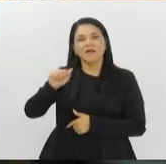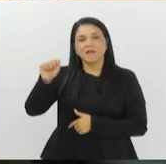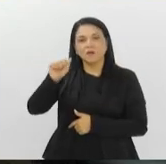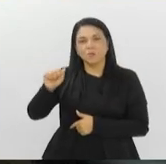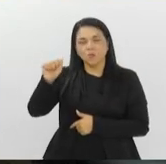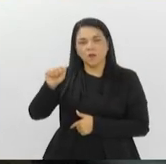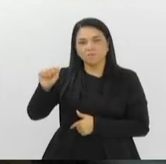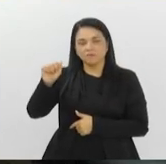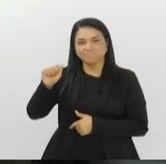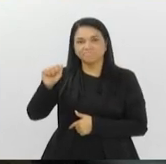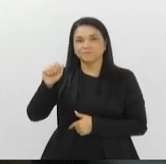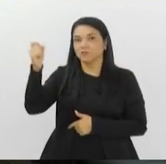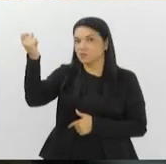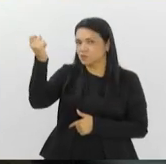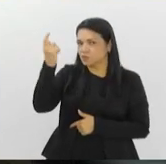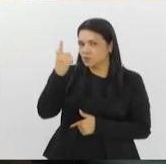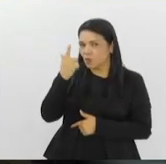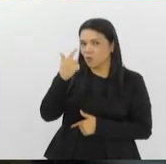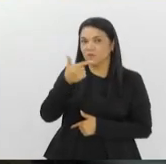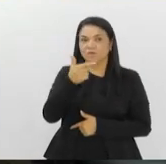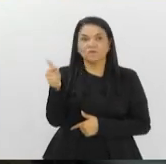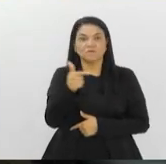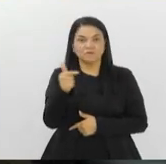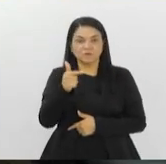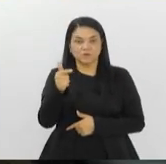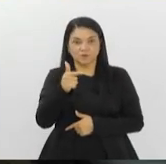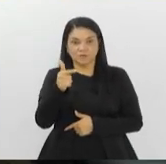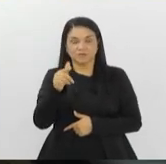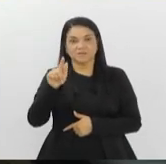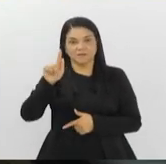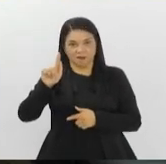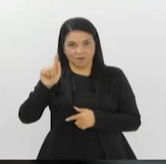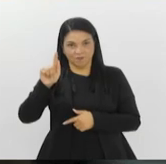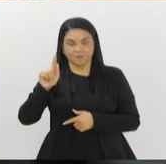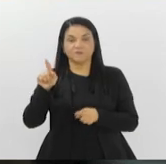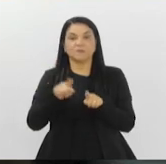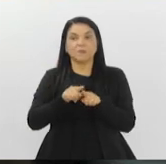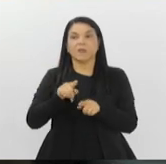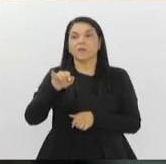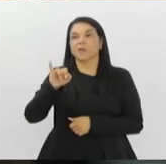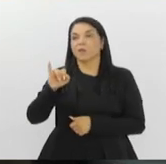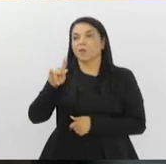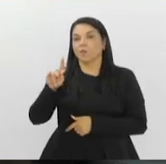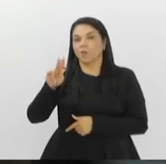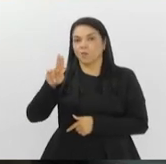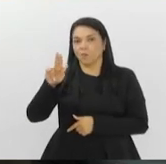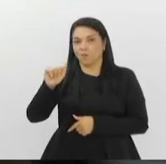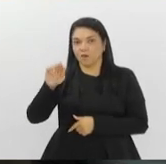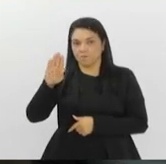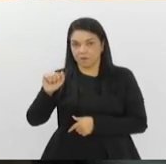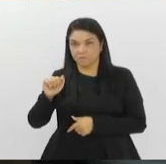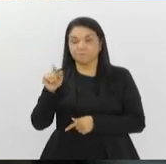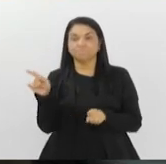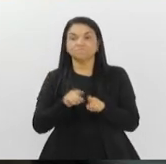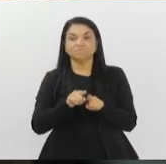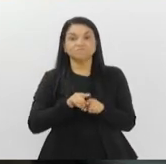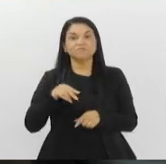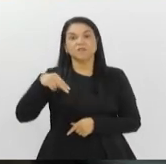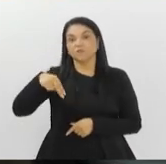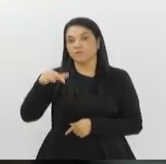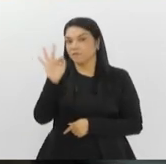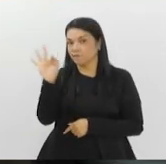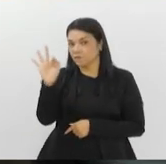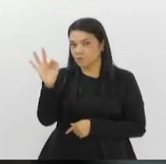que está sol nesse momento com 22 graus. E Guaba Grande, também sol, 22 graus. Nova Friburgo, também